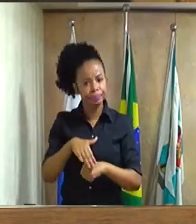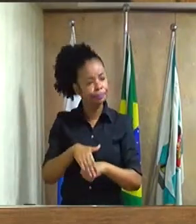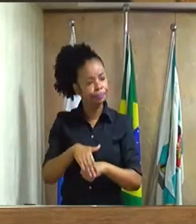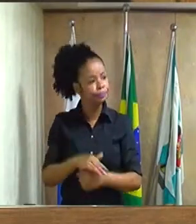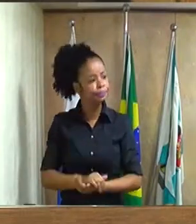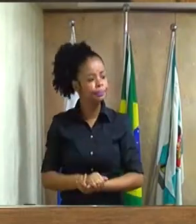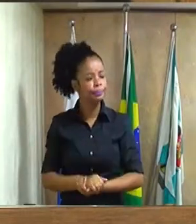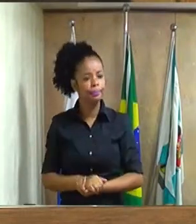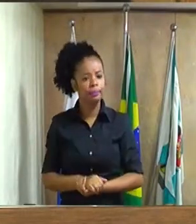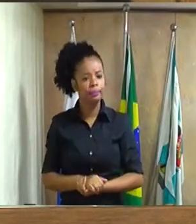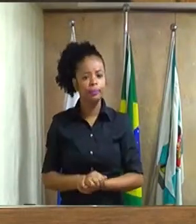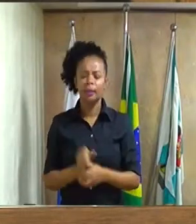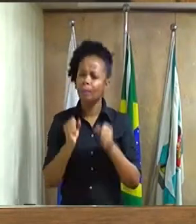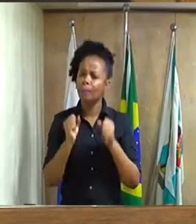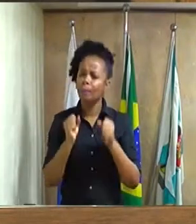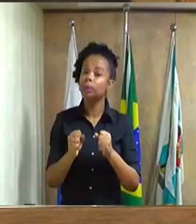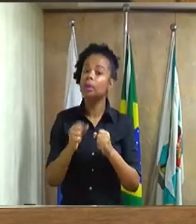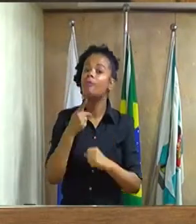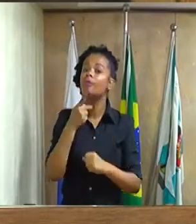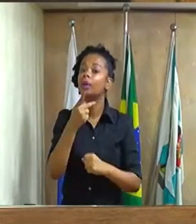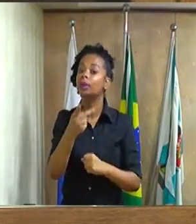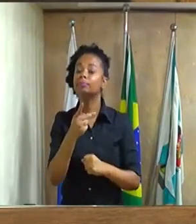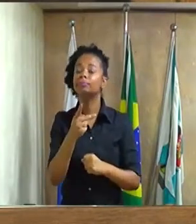para falar da importância